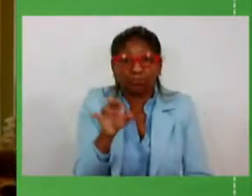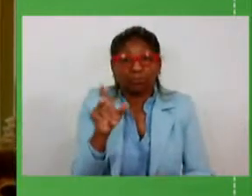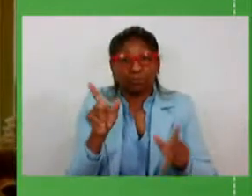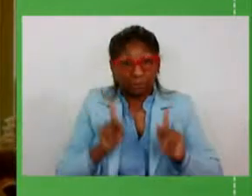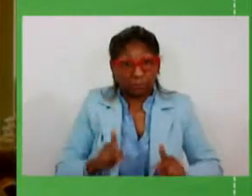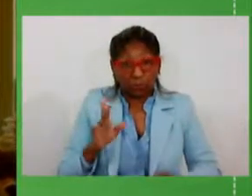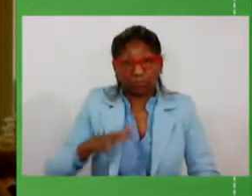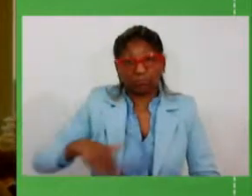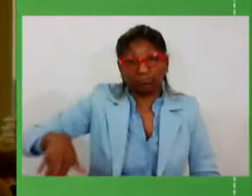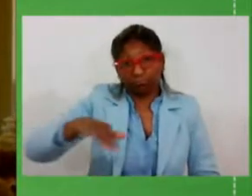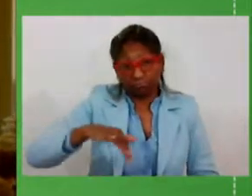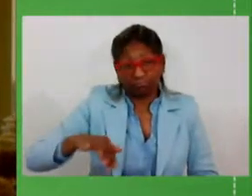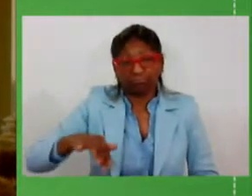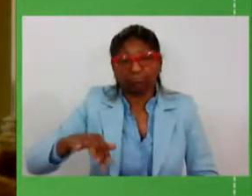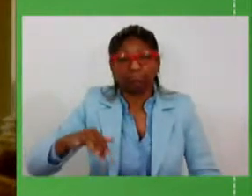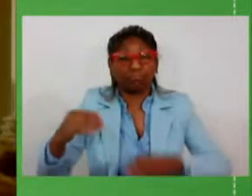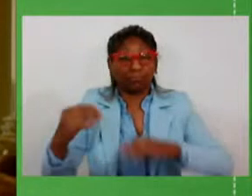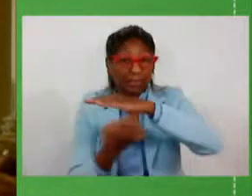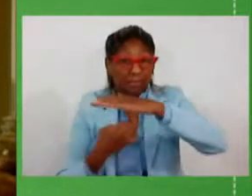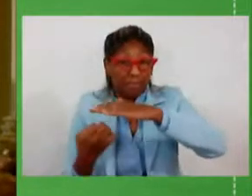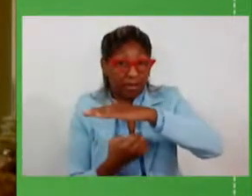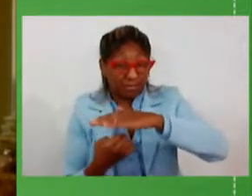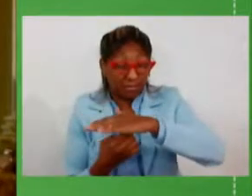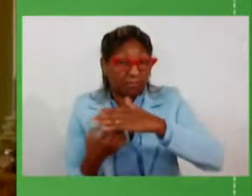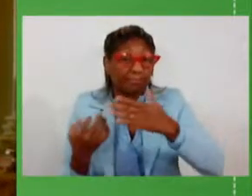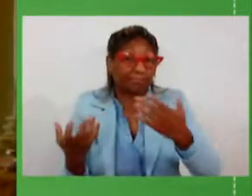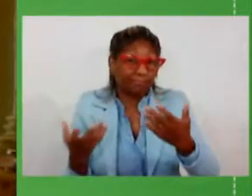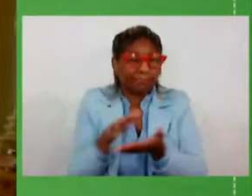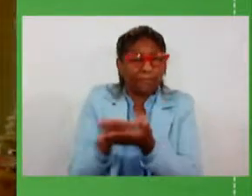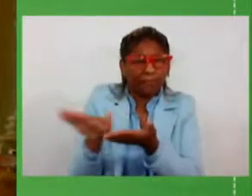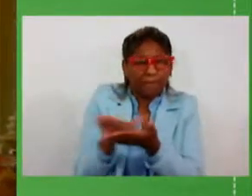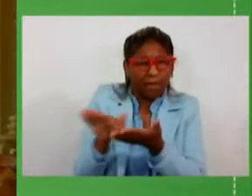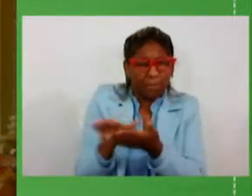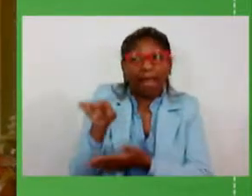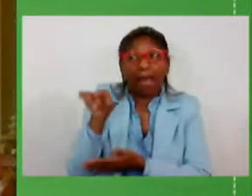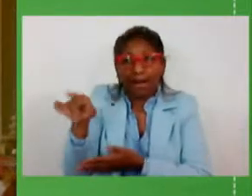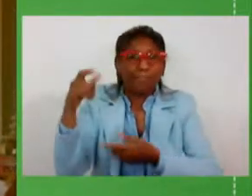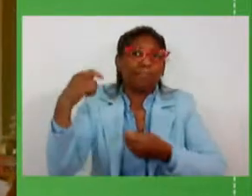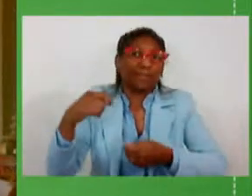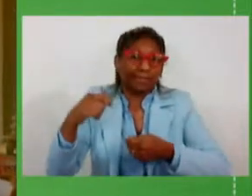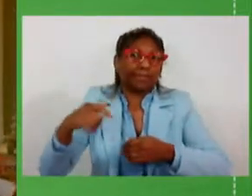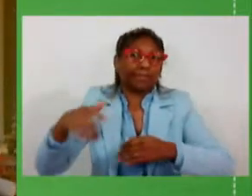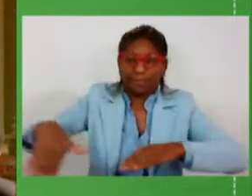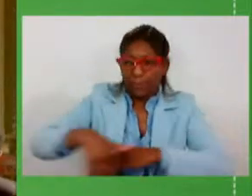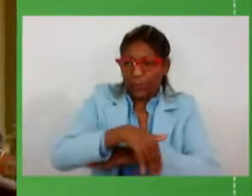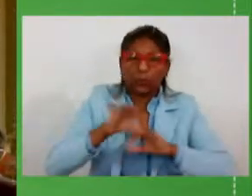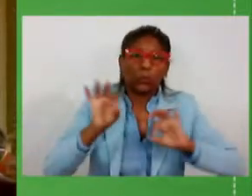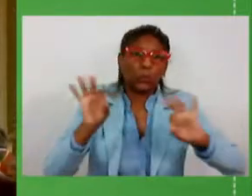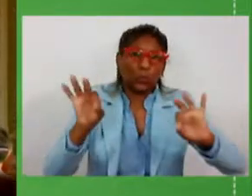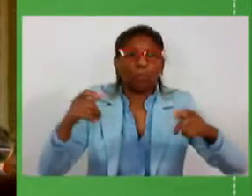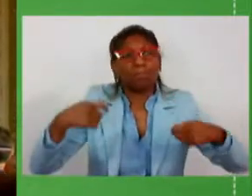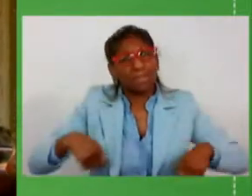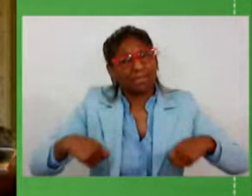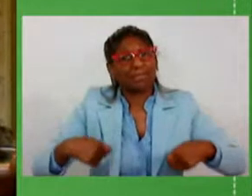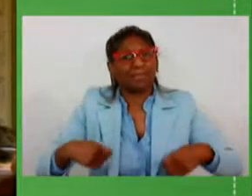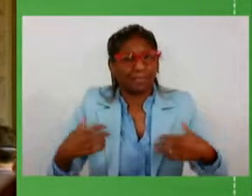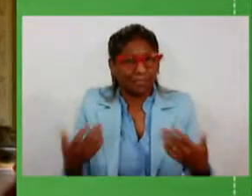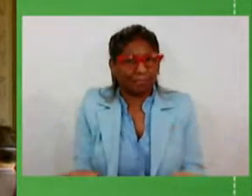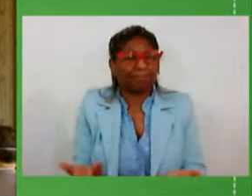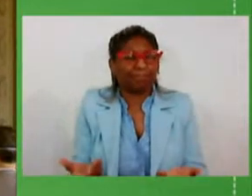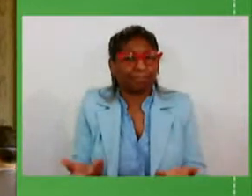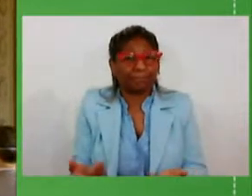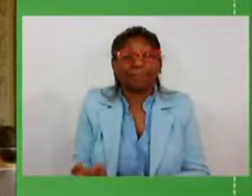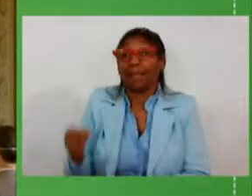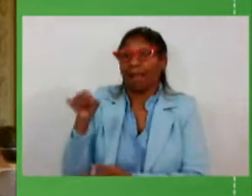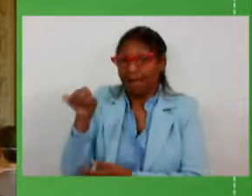parte das nossas indústrias, então, é por isso que ali se viabilizam, especialmente, as concessões, e é ali,